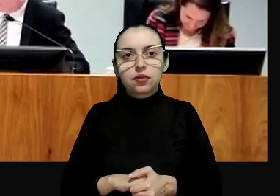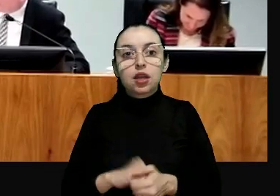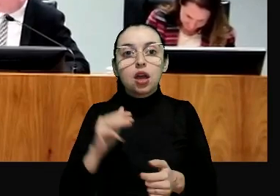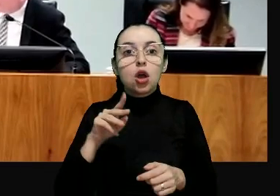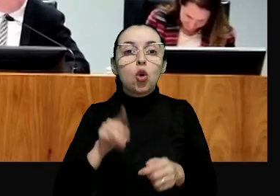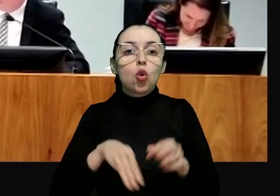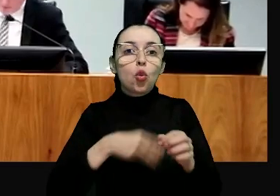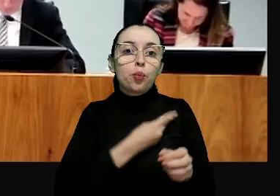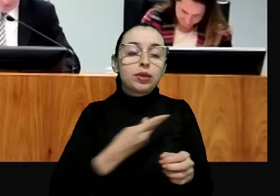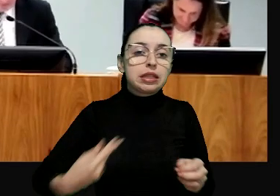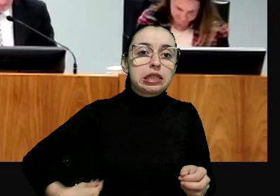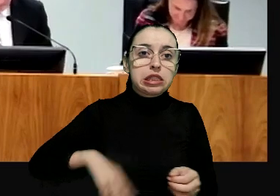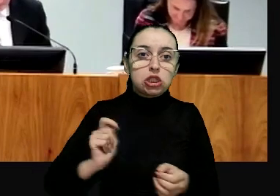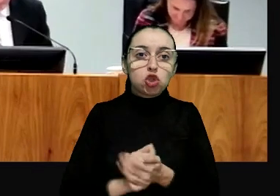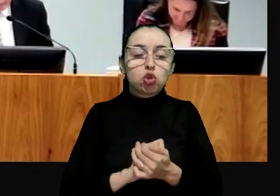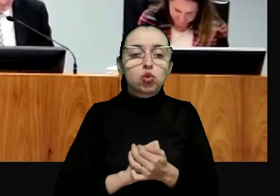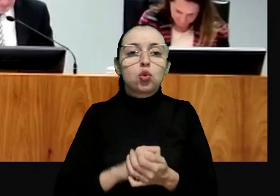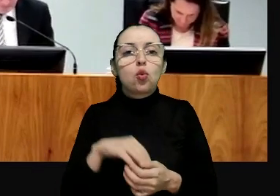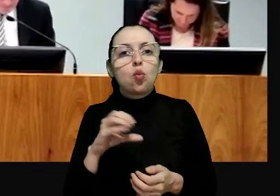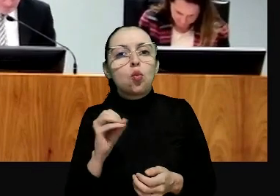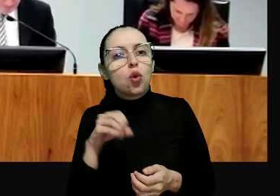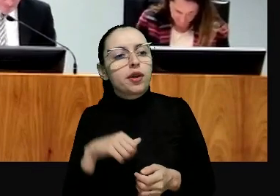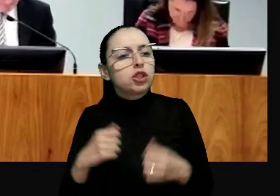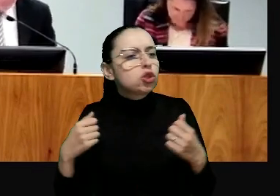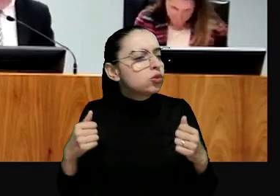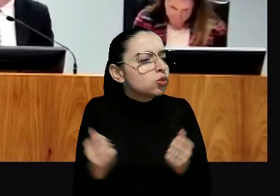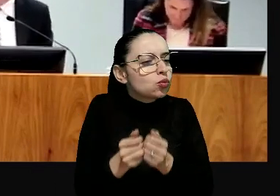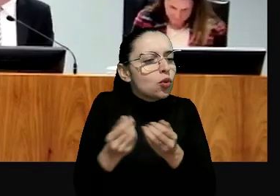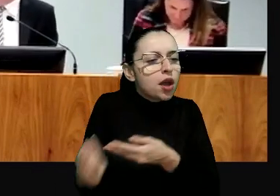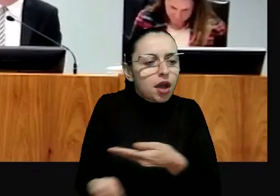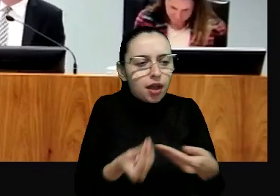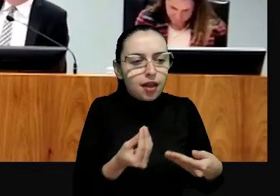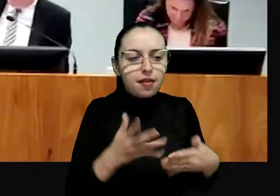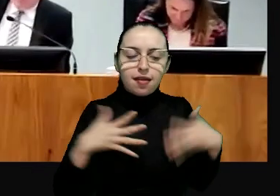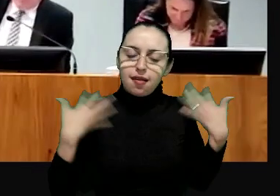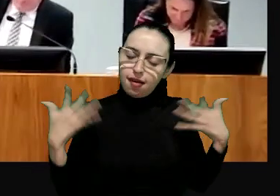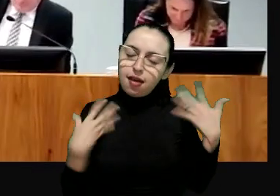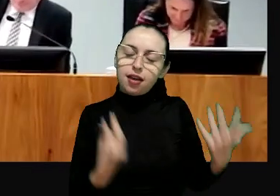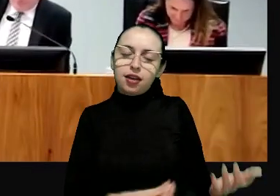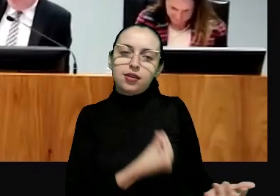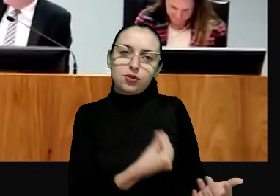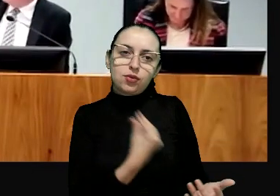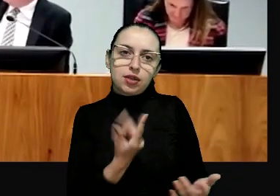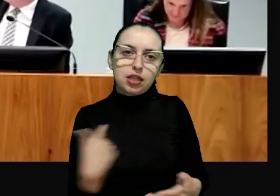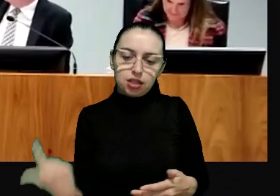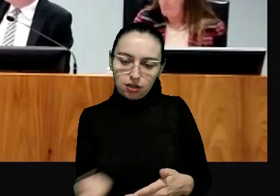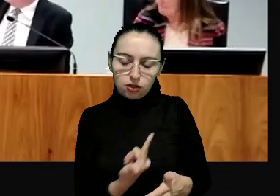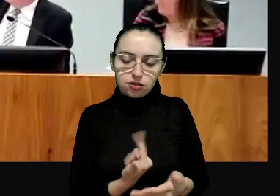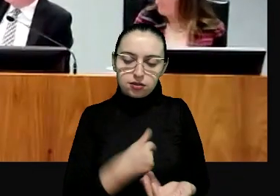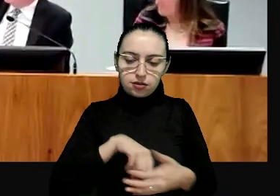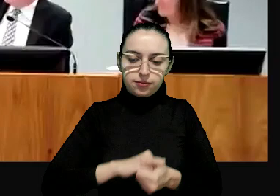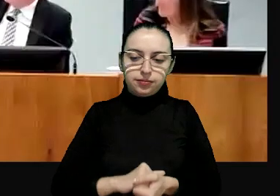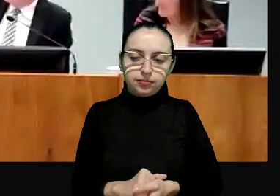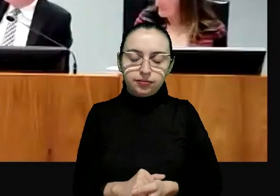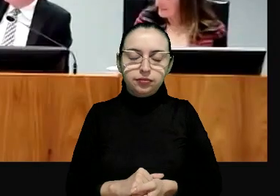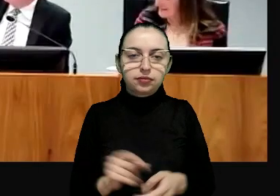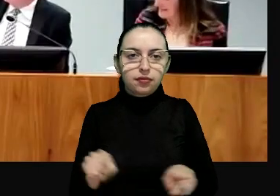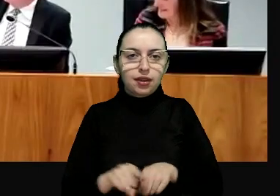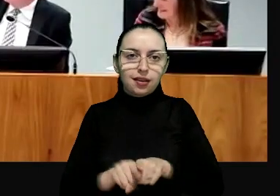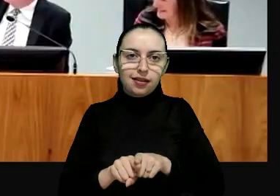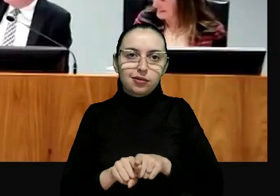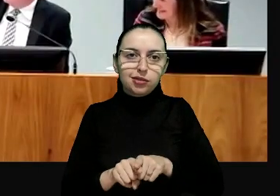passar ao ministro Otto Fernandes que nos brinda hoje com a sua presença não veio só fazer a correição